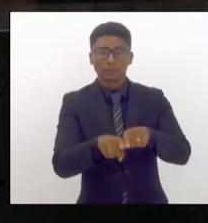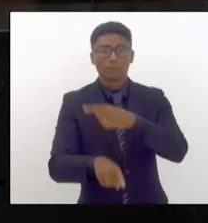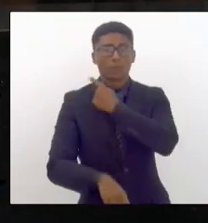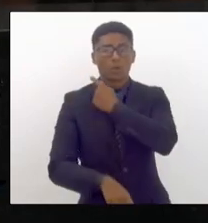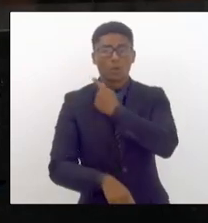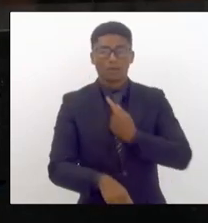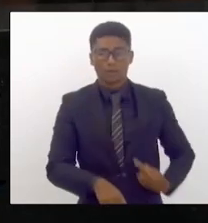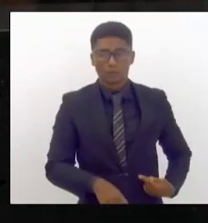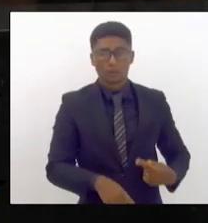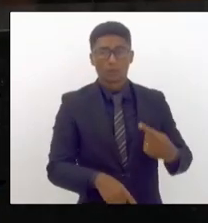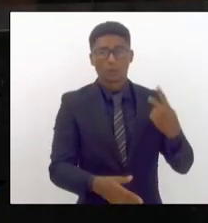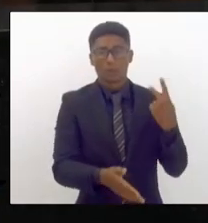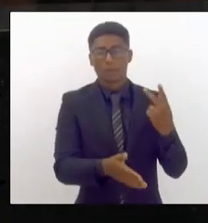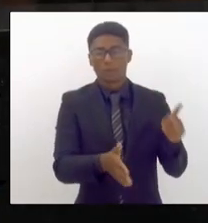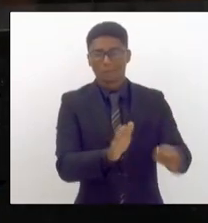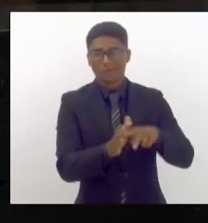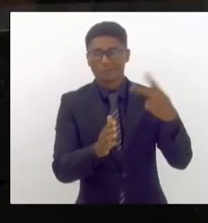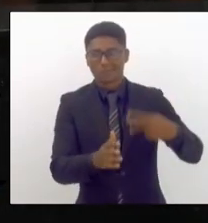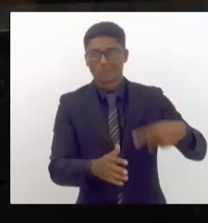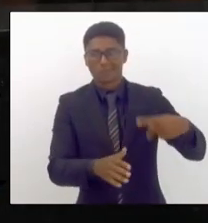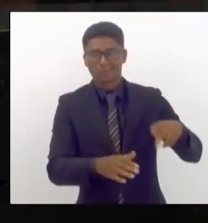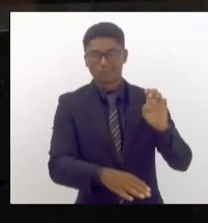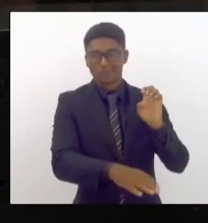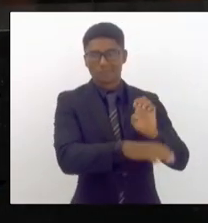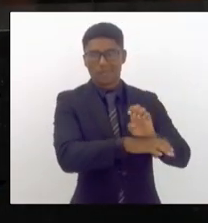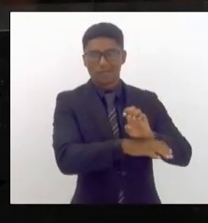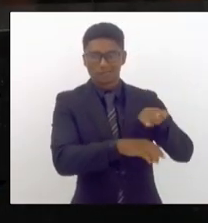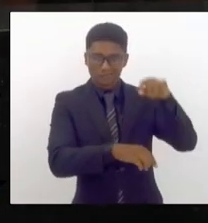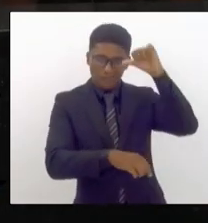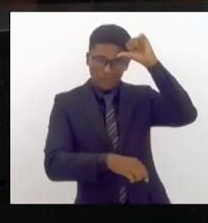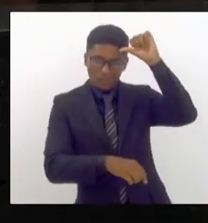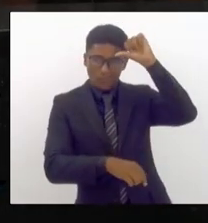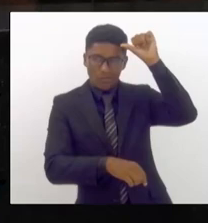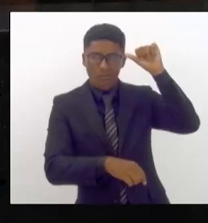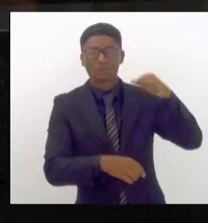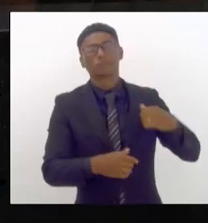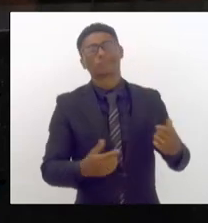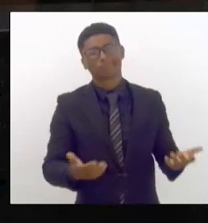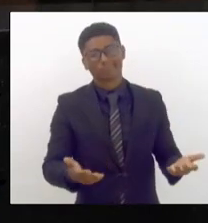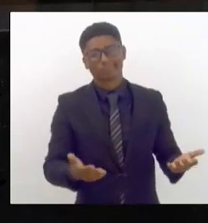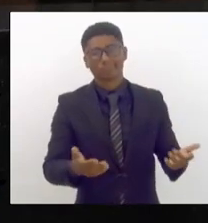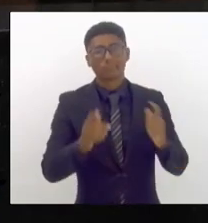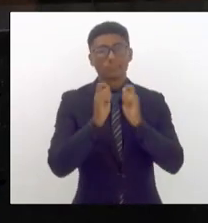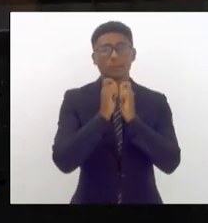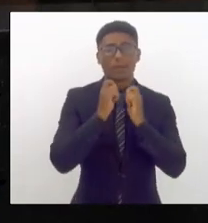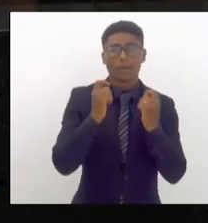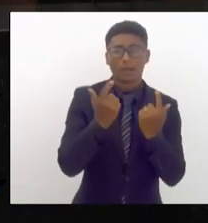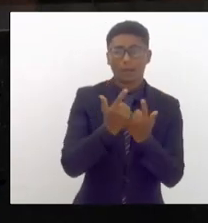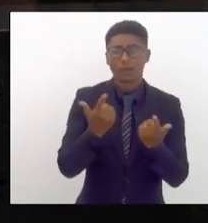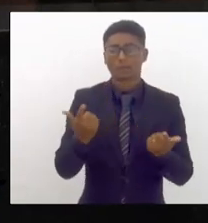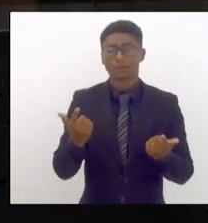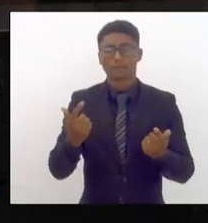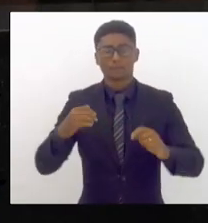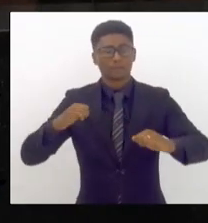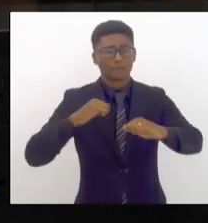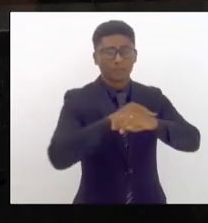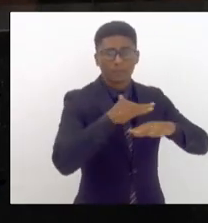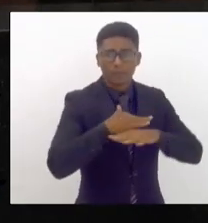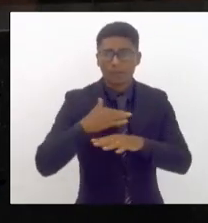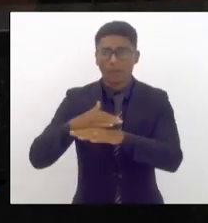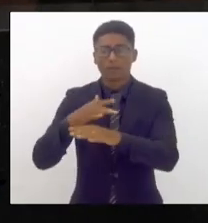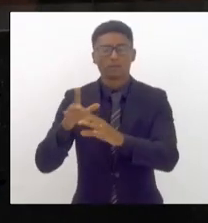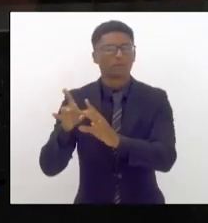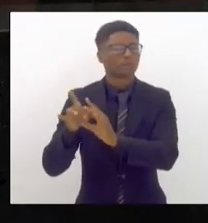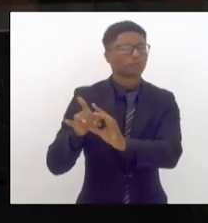o excelentíssimo governador Cláudio Castro alerge municípios para que a gente